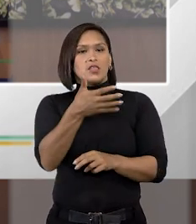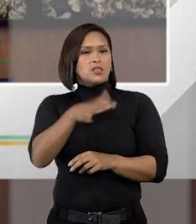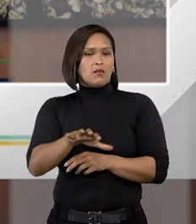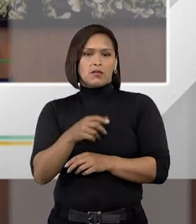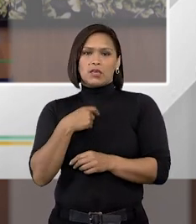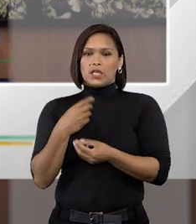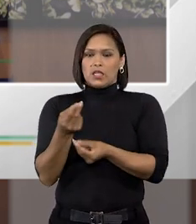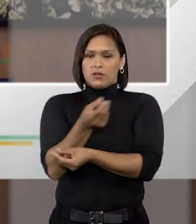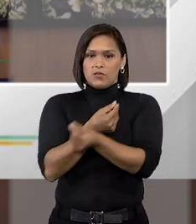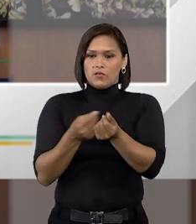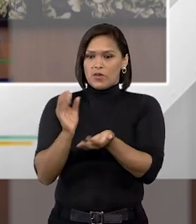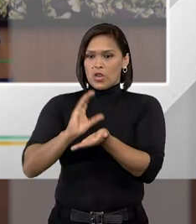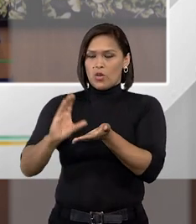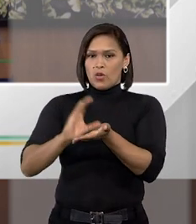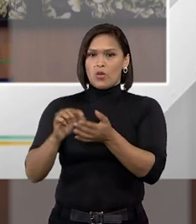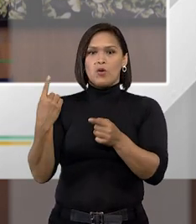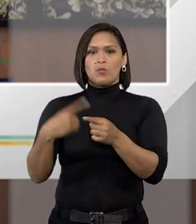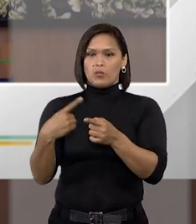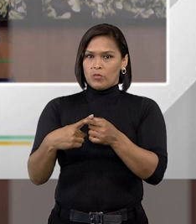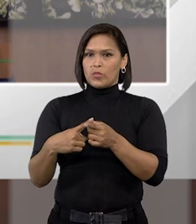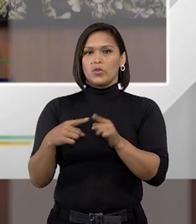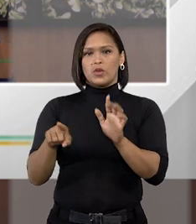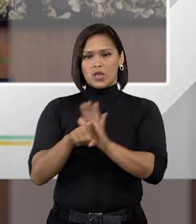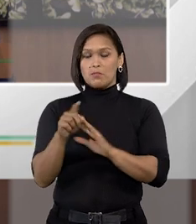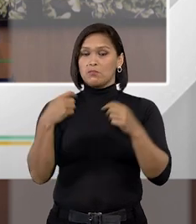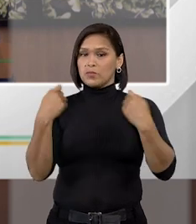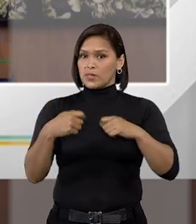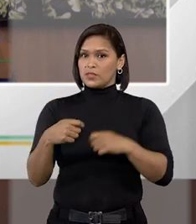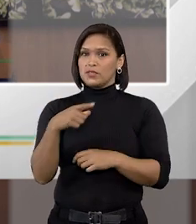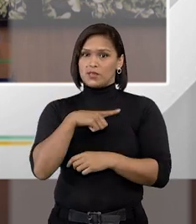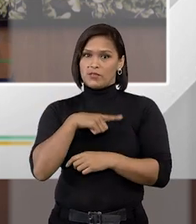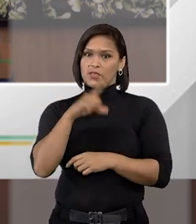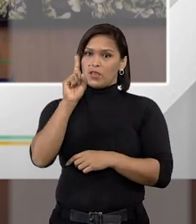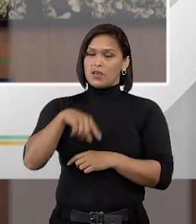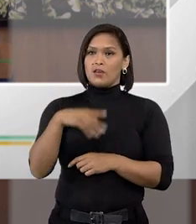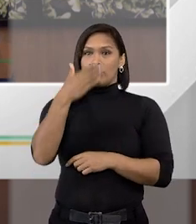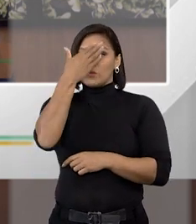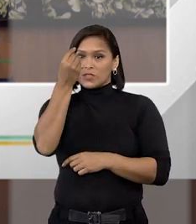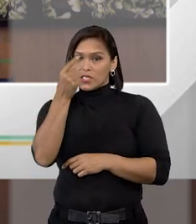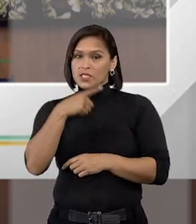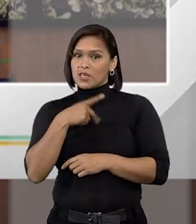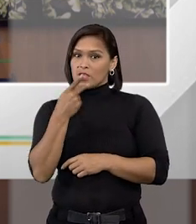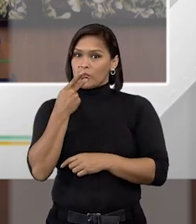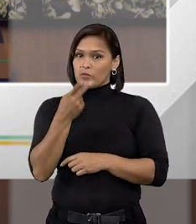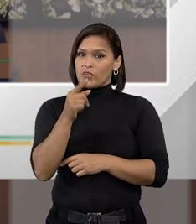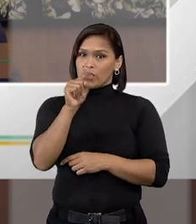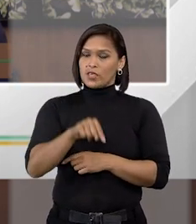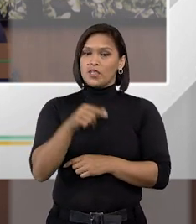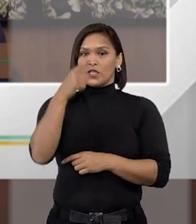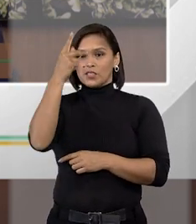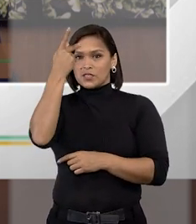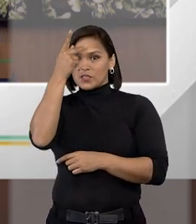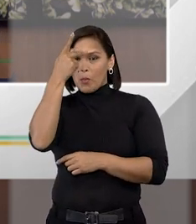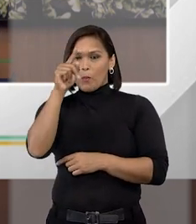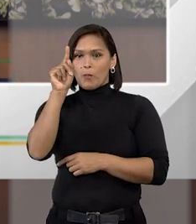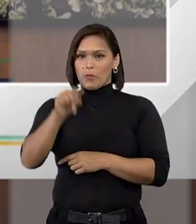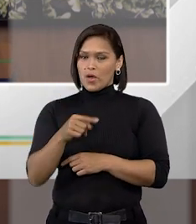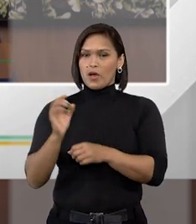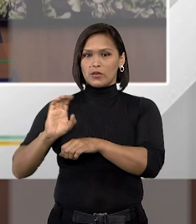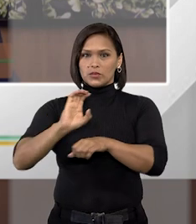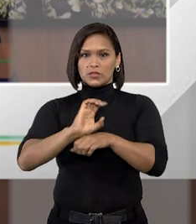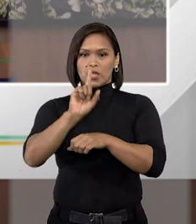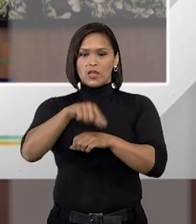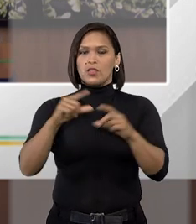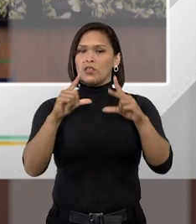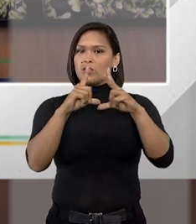esse gasto que é um gasto irrisório e absolutamente necessário não vamos esquecer que nós estamos falando aqui de São Paulo a gente